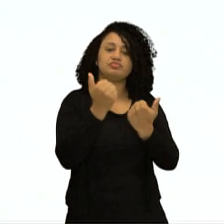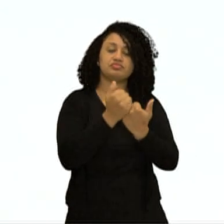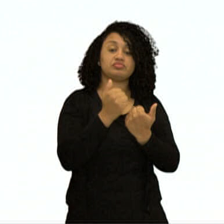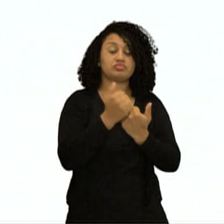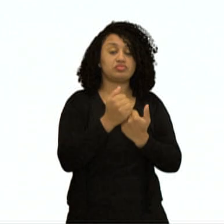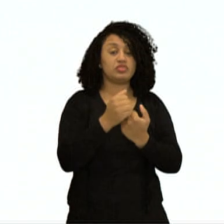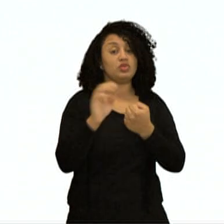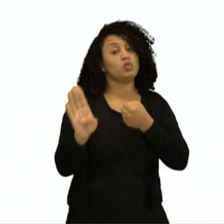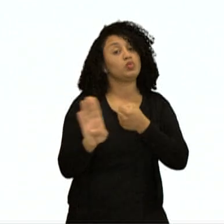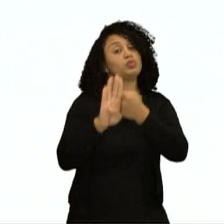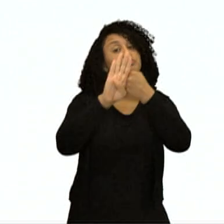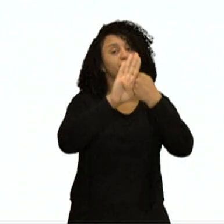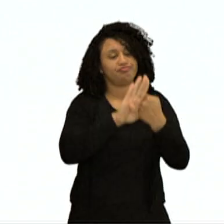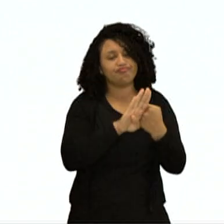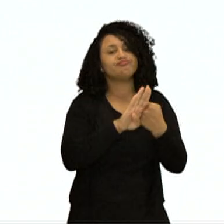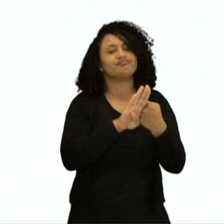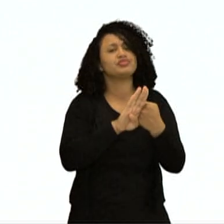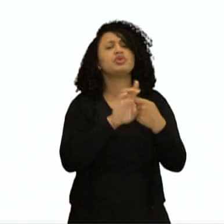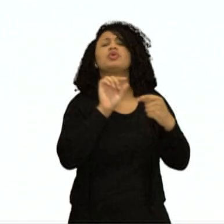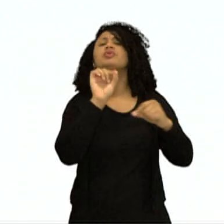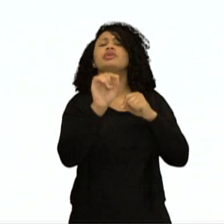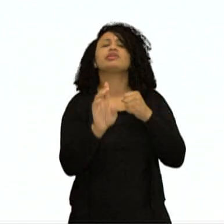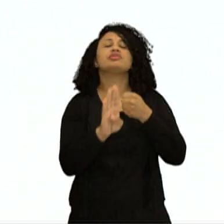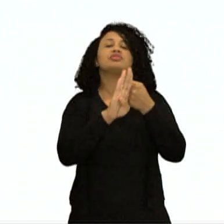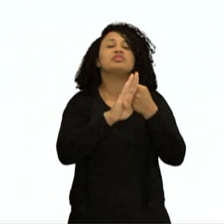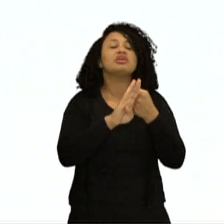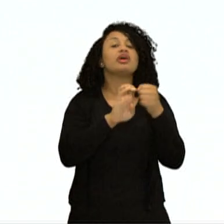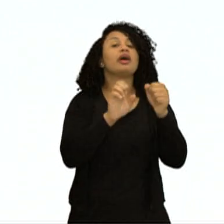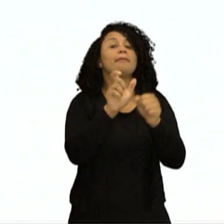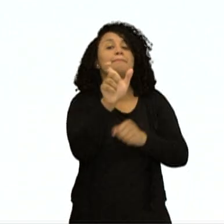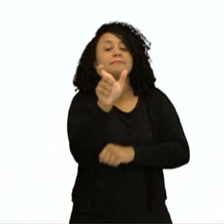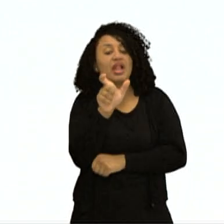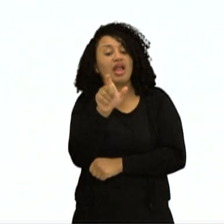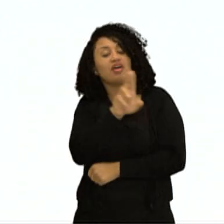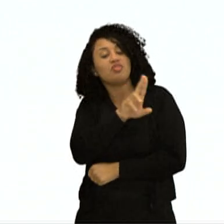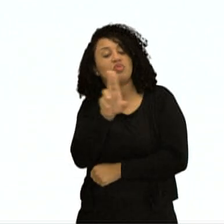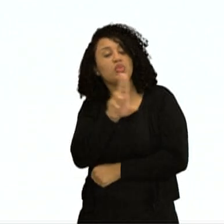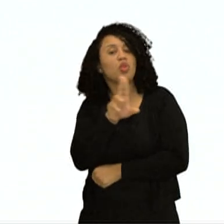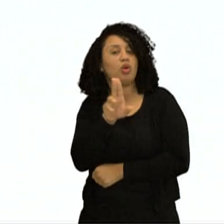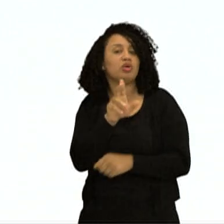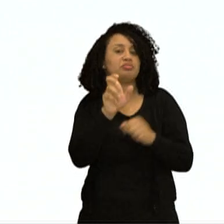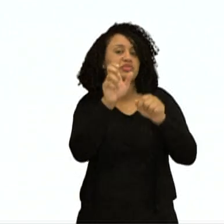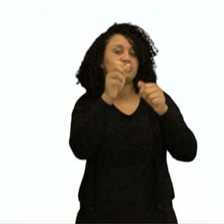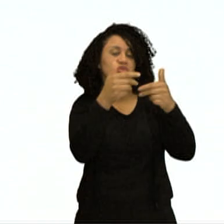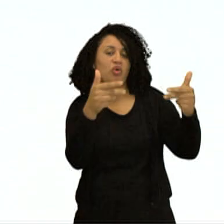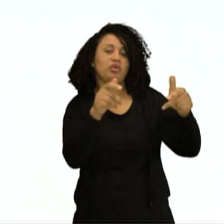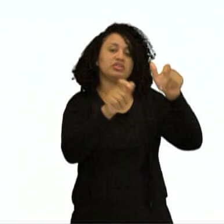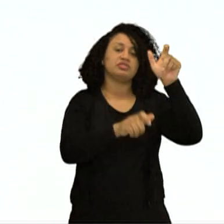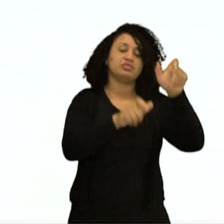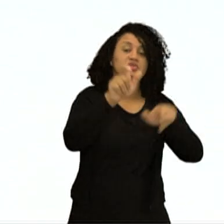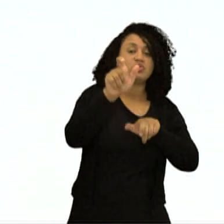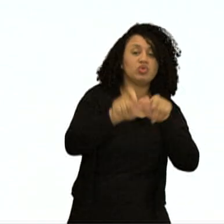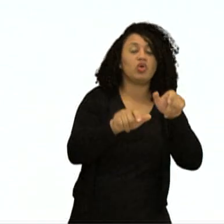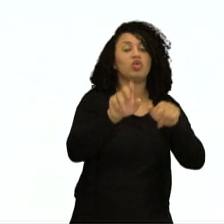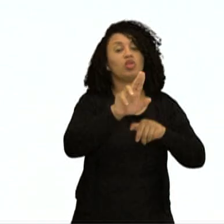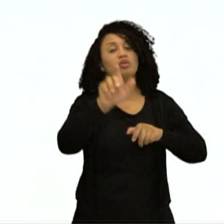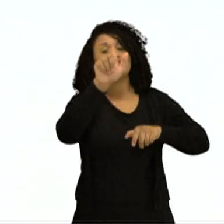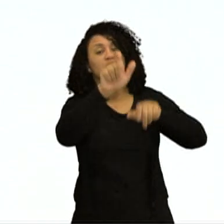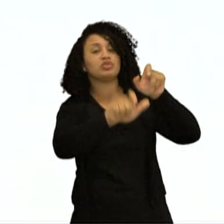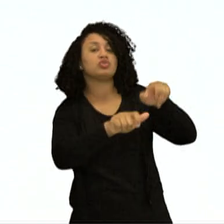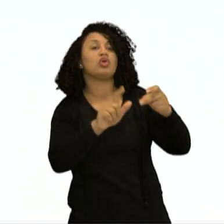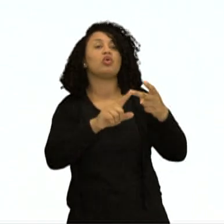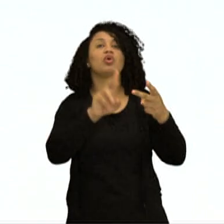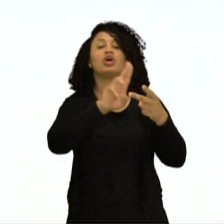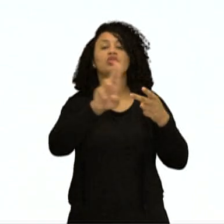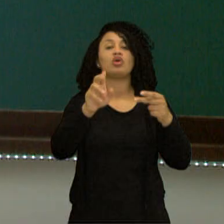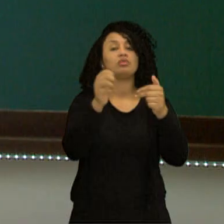substantivo. O que é substantivo? Aquela palavrinha que dá nome aos seres. É o nome da pessoa, é o